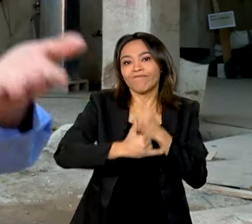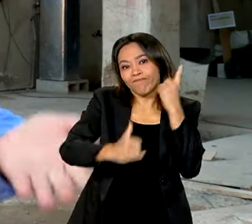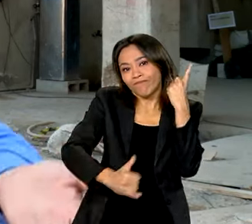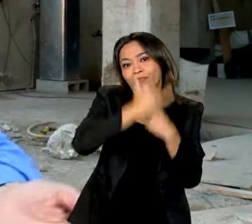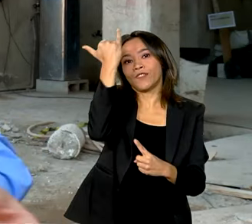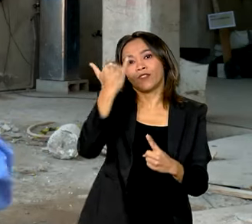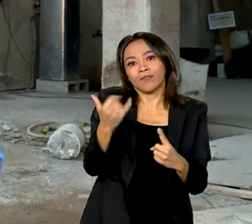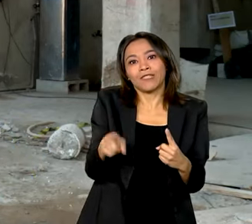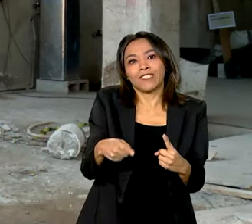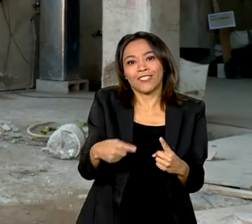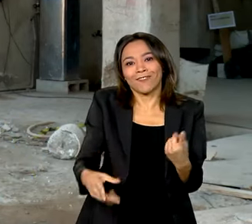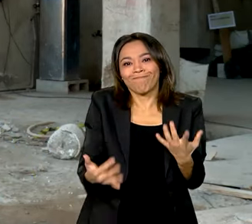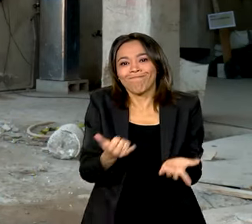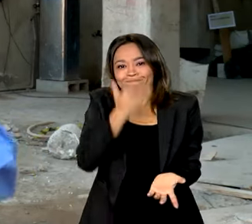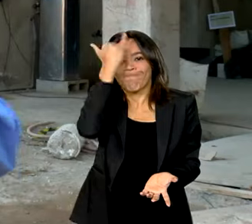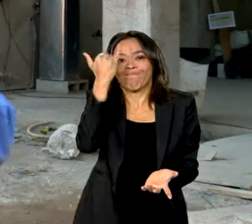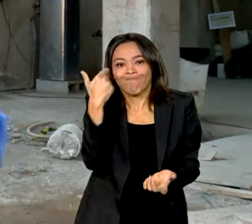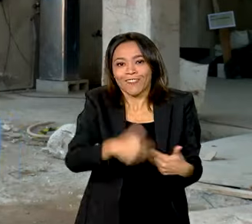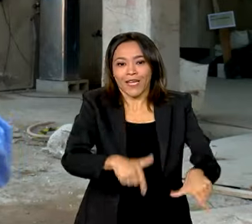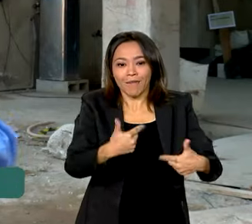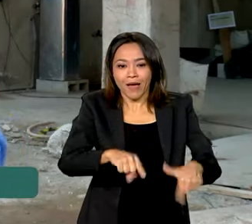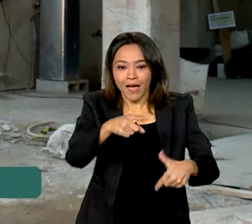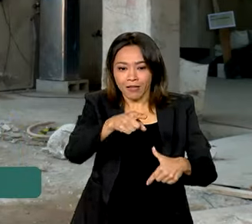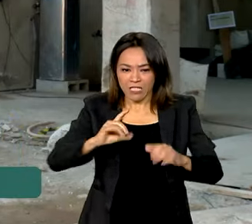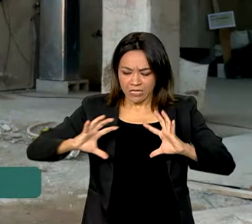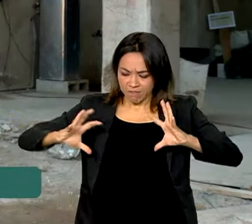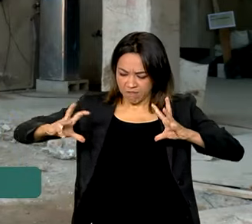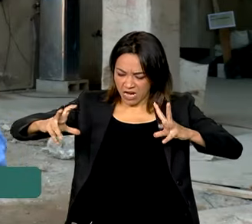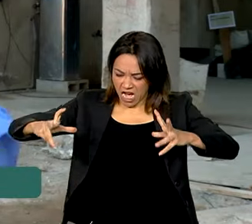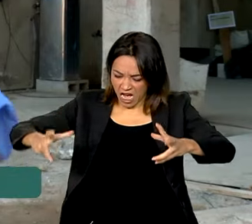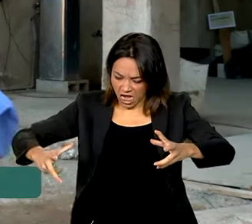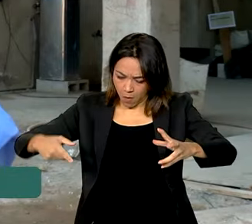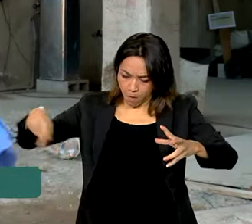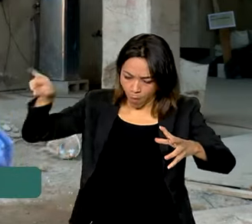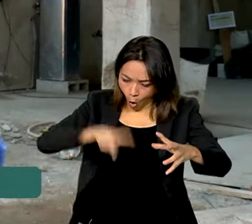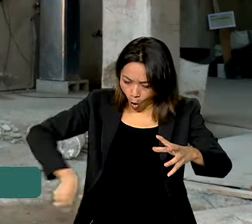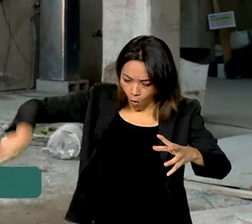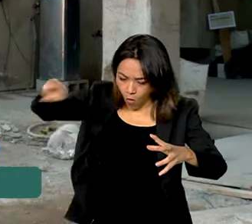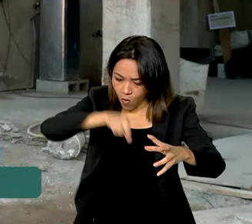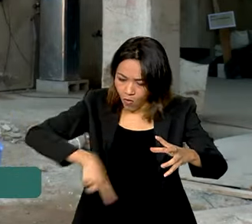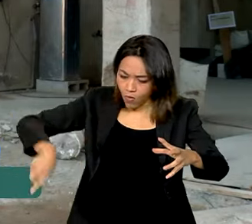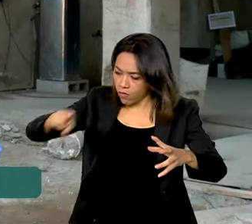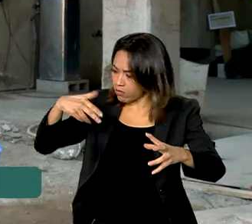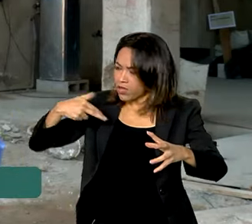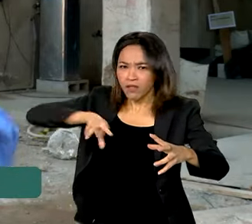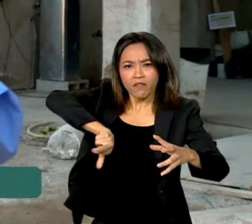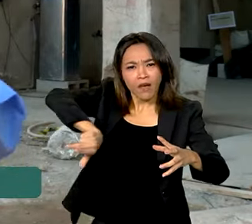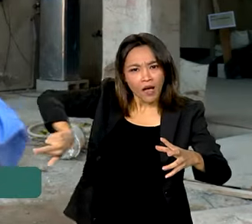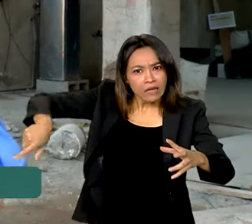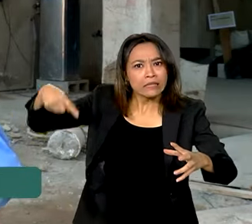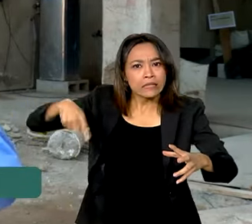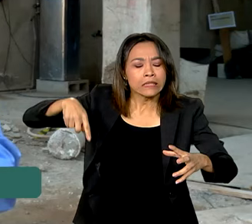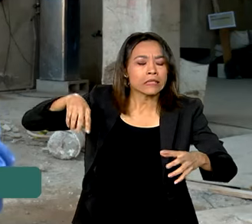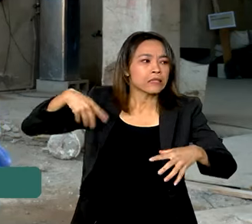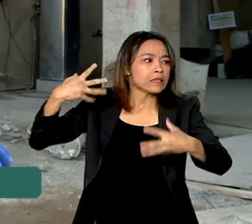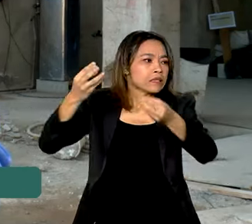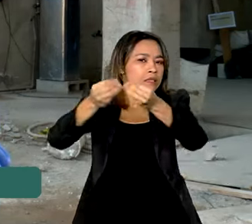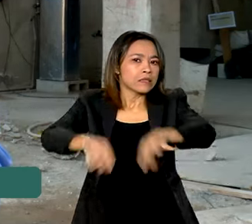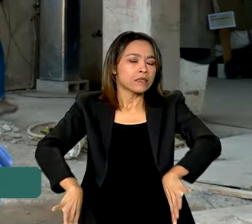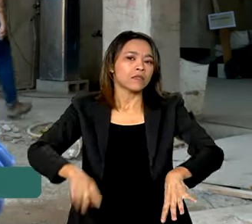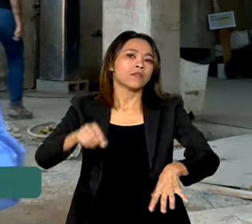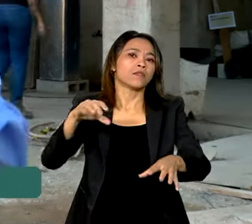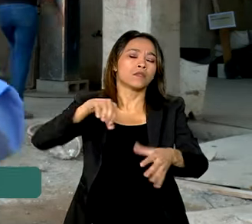As máquinas e equipamentos lideram as estatísticas, com 200 casos por dia. Isso representa